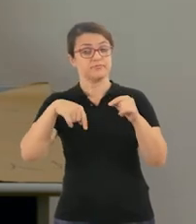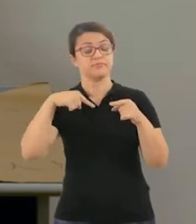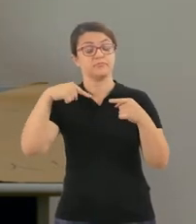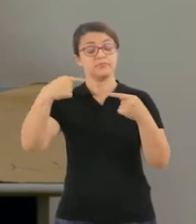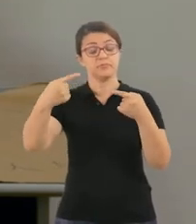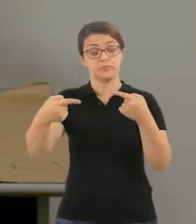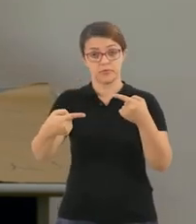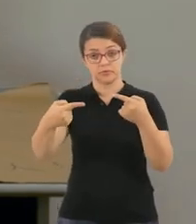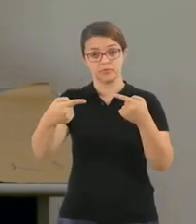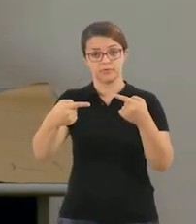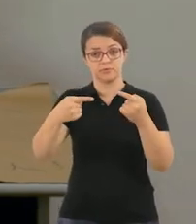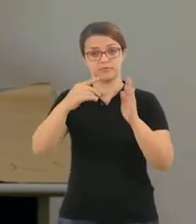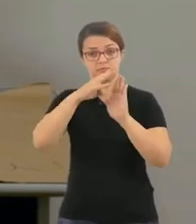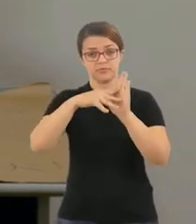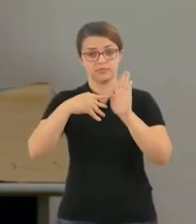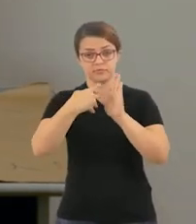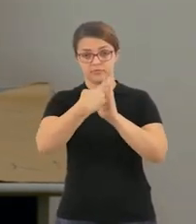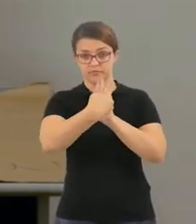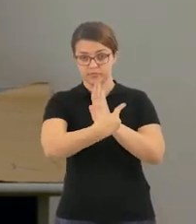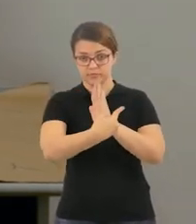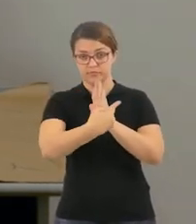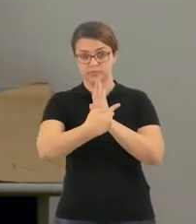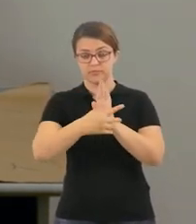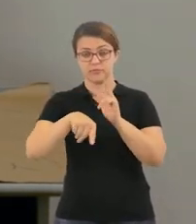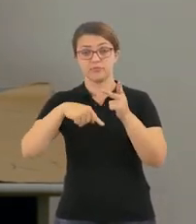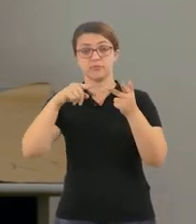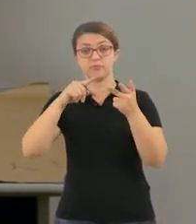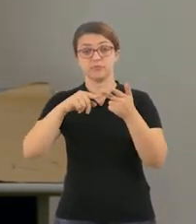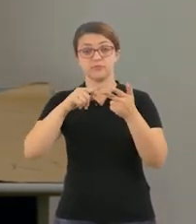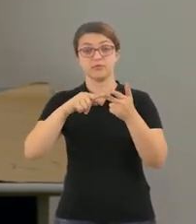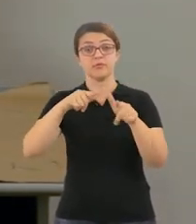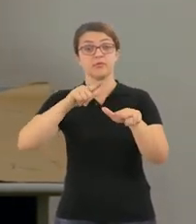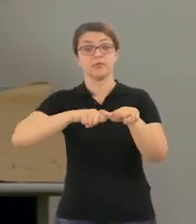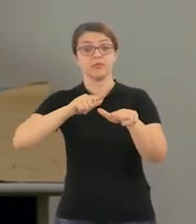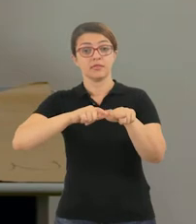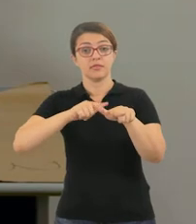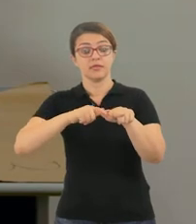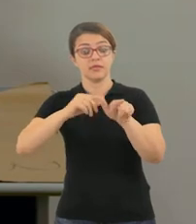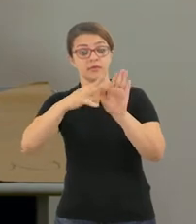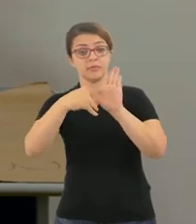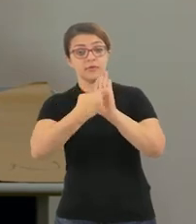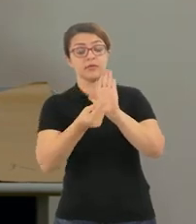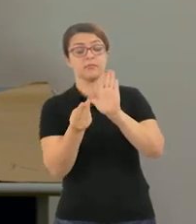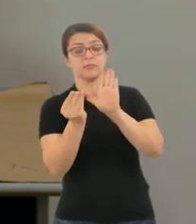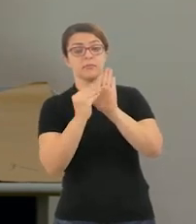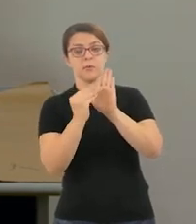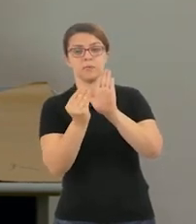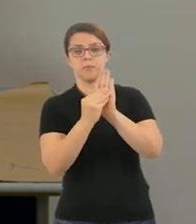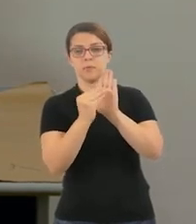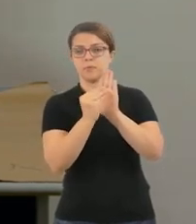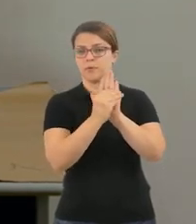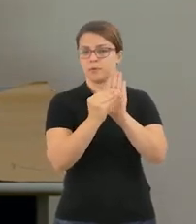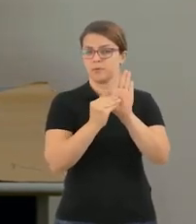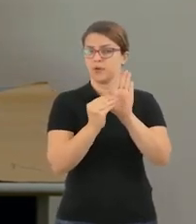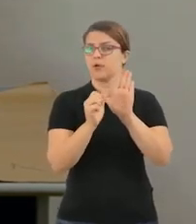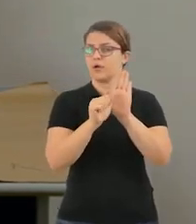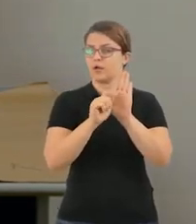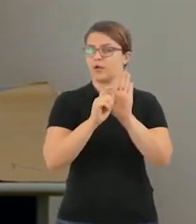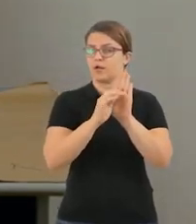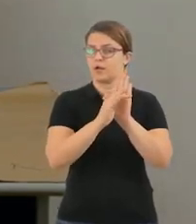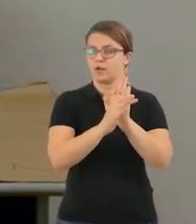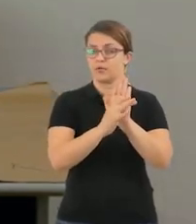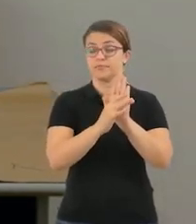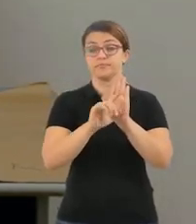quadricular em nove espaços e escrever letras do alfabeto. Após confeccionada a